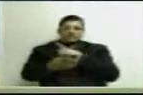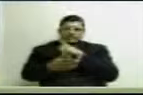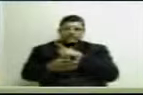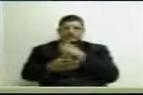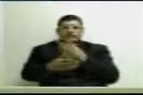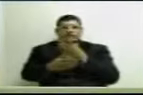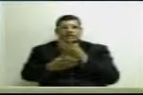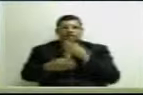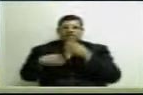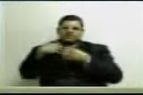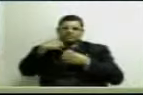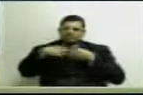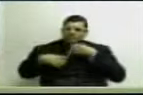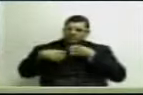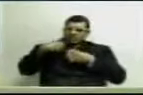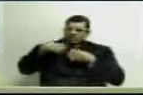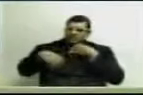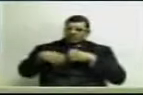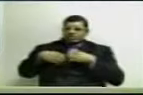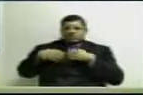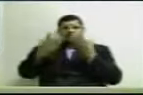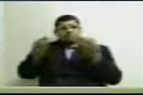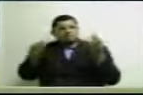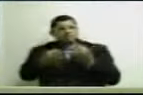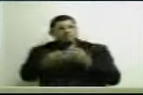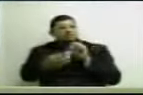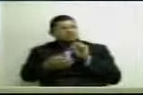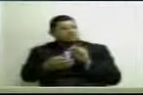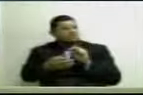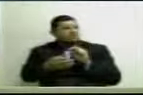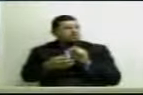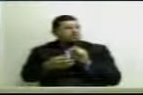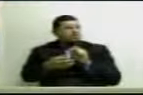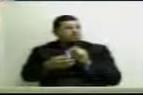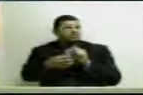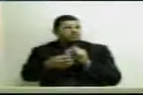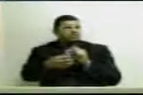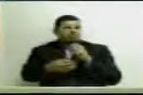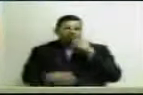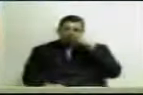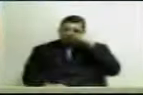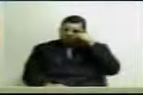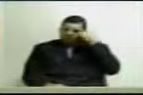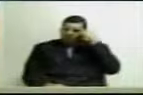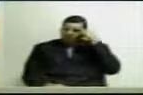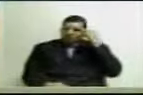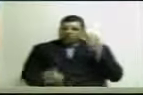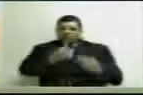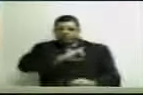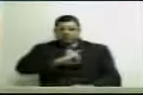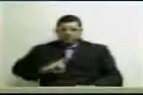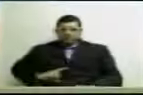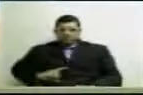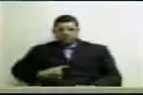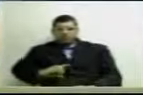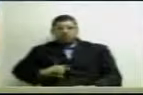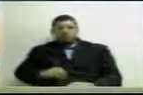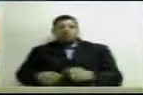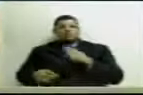me angustiado e, por certo, nos constrangido, deputado Adjuto Afonso.